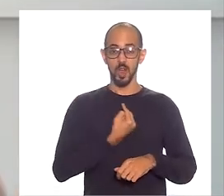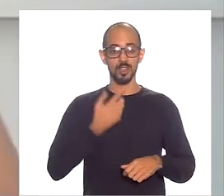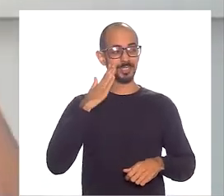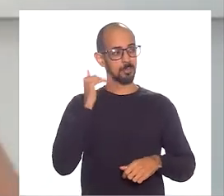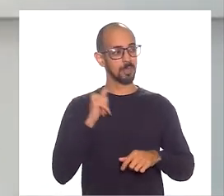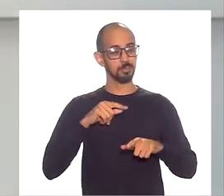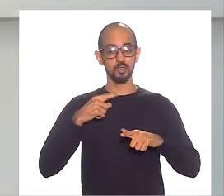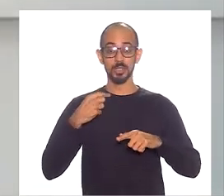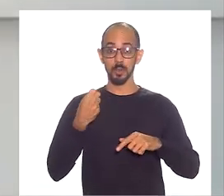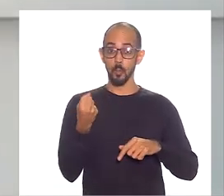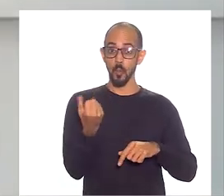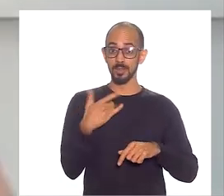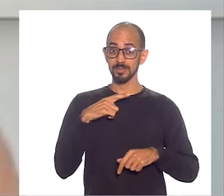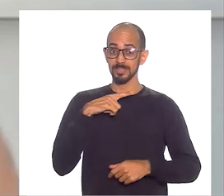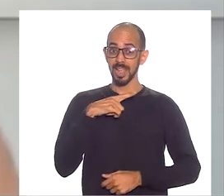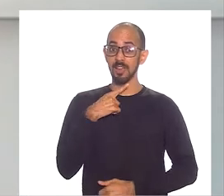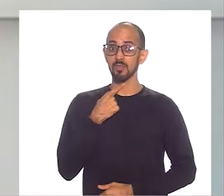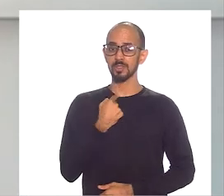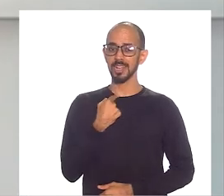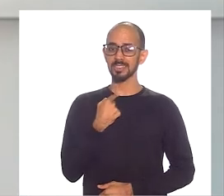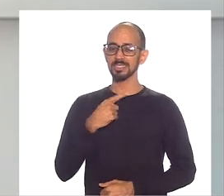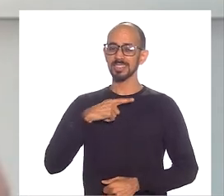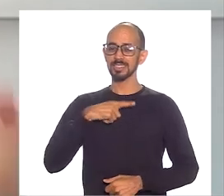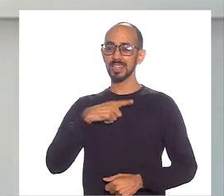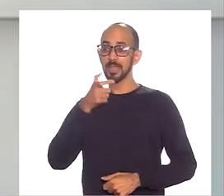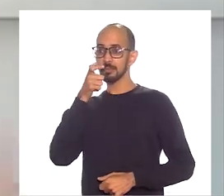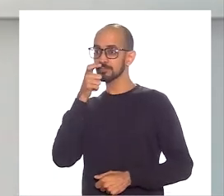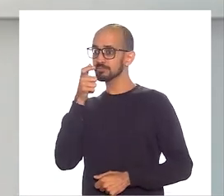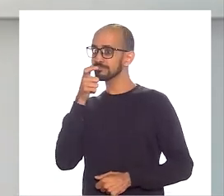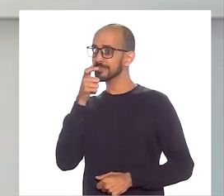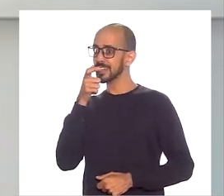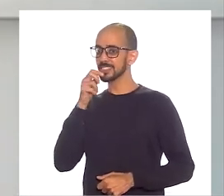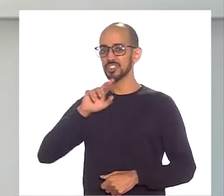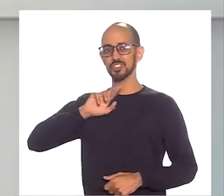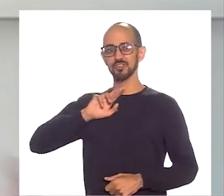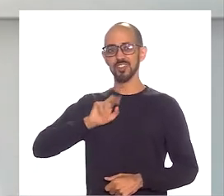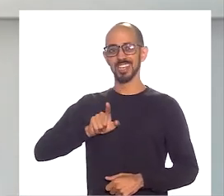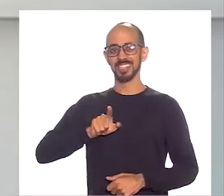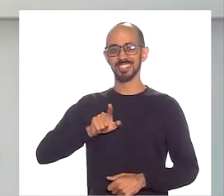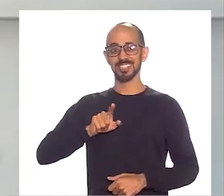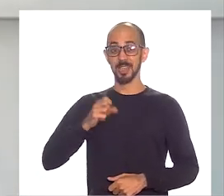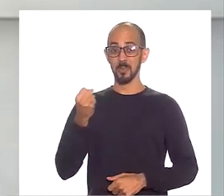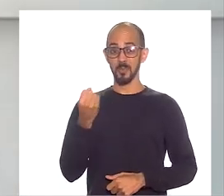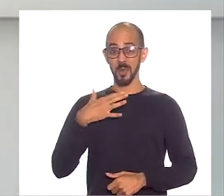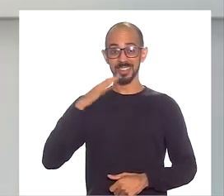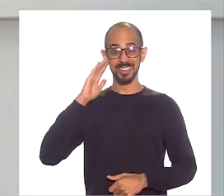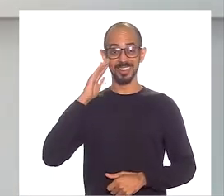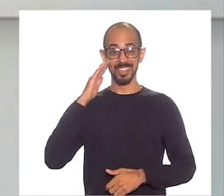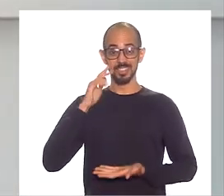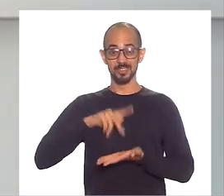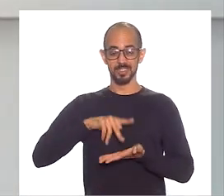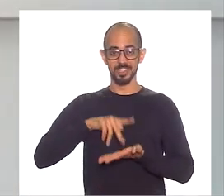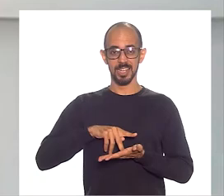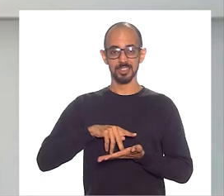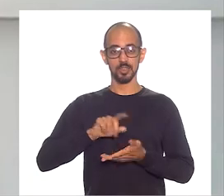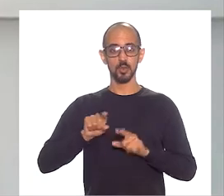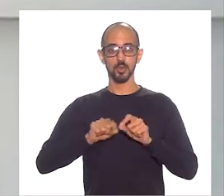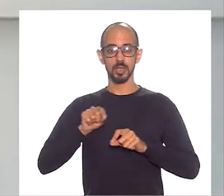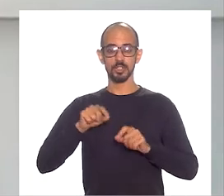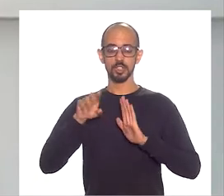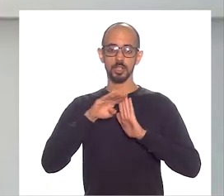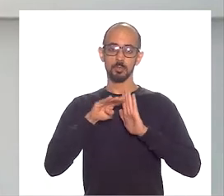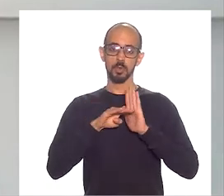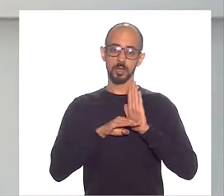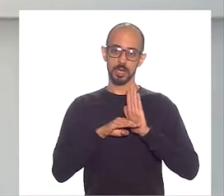aí a gente sabe que por vontade você vem já com outro olhar. Você quer entender o que aquilo ali está acontecendo. E quando entende, né? A gente tem um